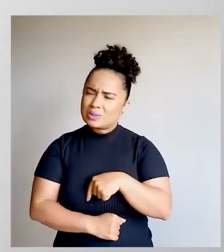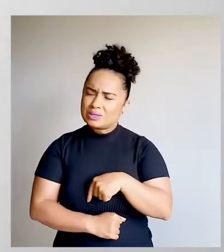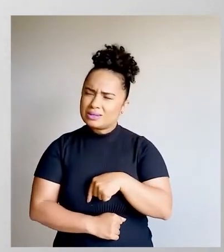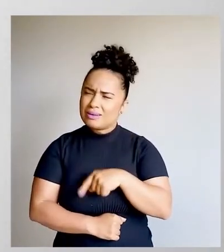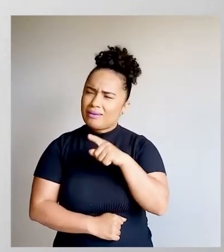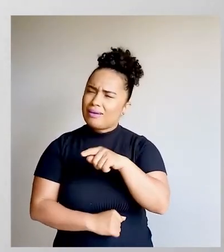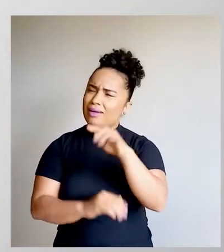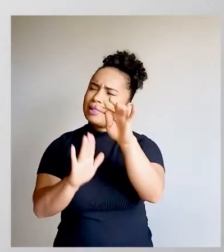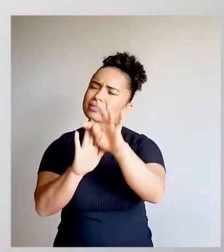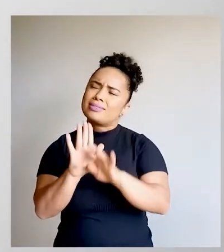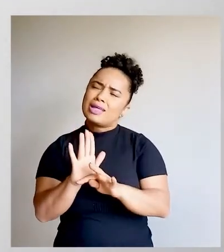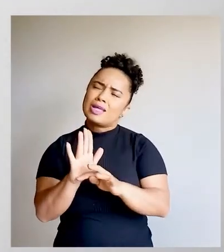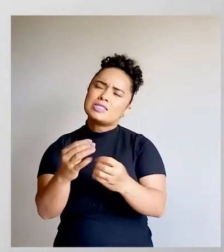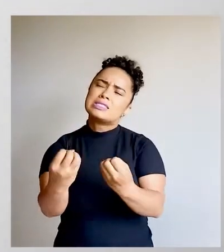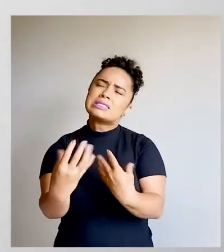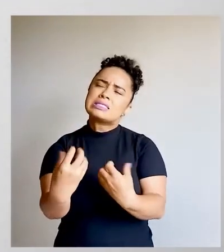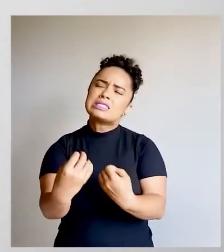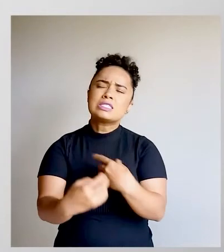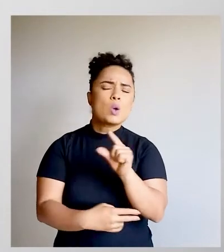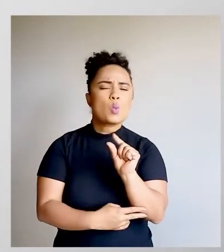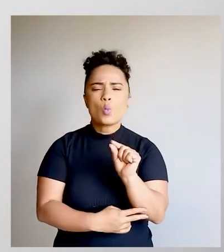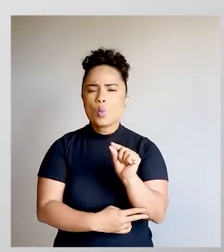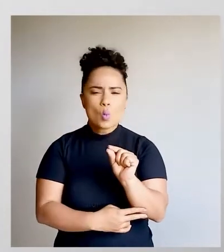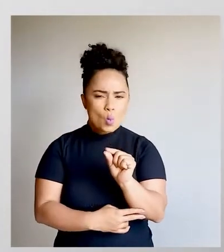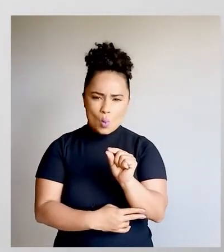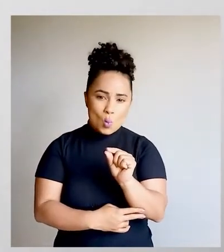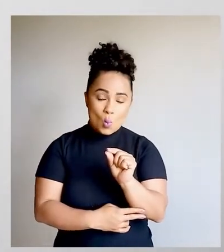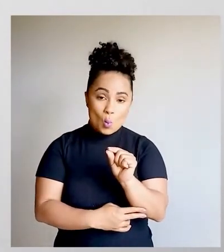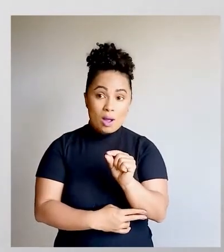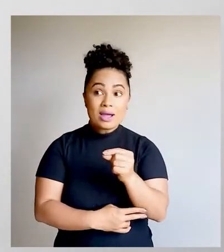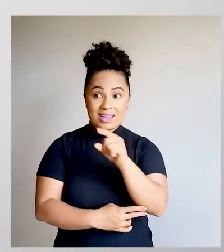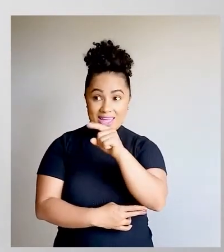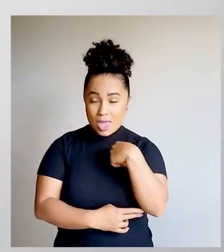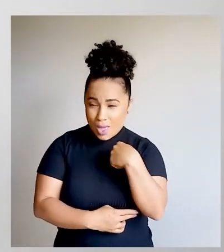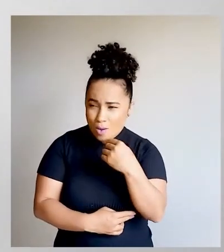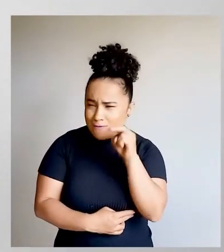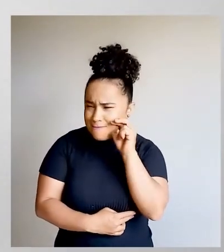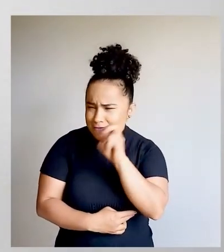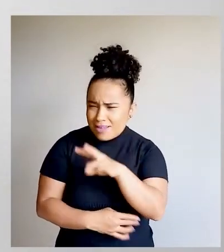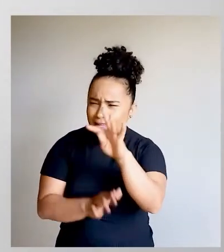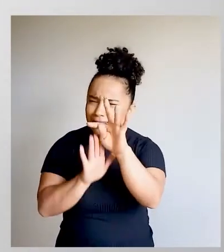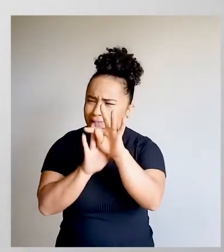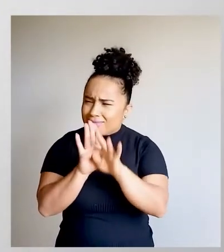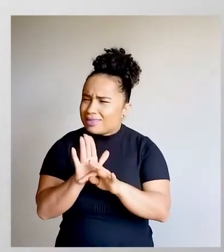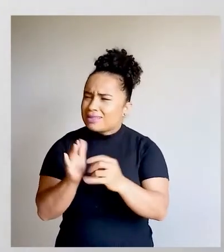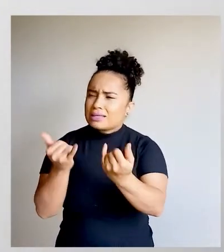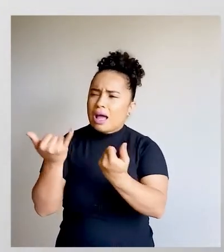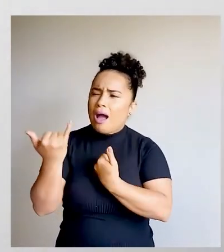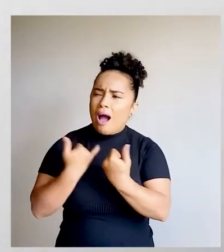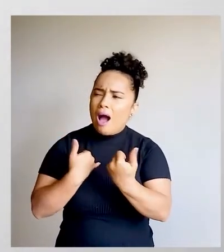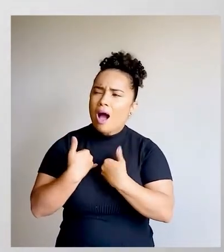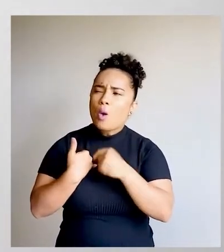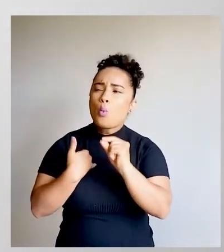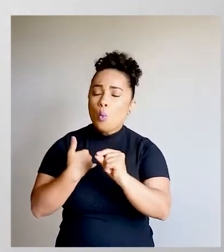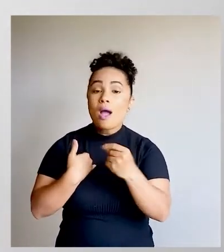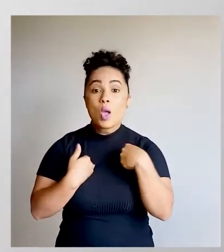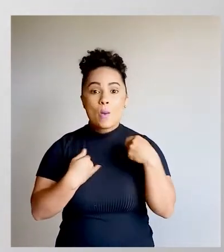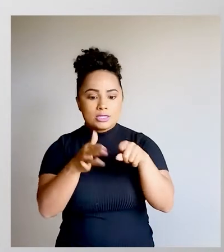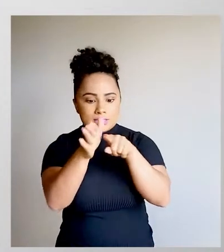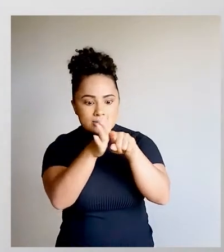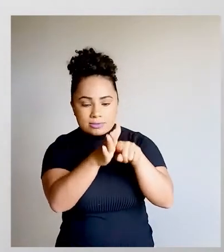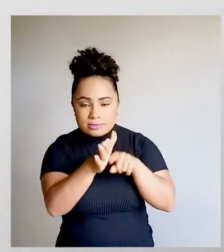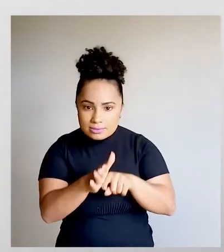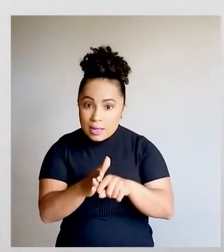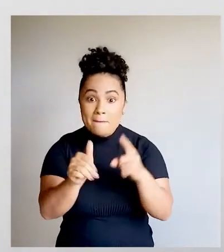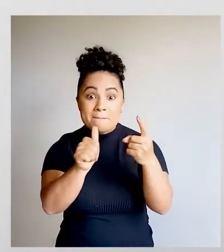que é mesmo que esse texto quer me revelar para eu poder conseguir ter essa informação, achar essa informação. tenho que